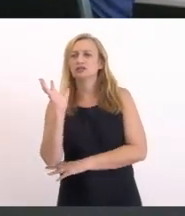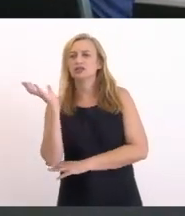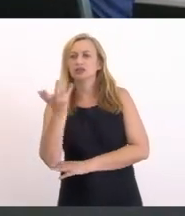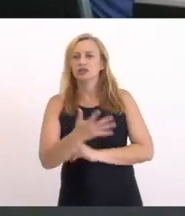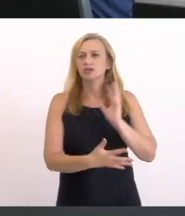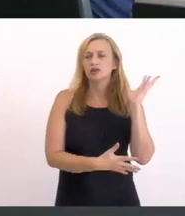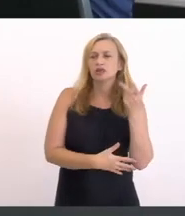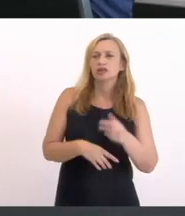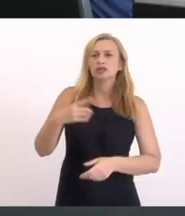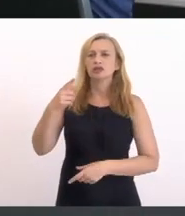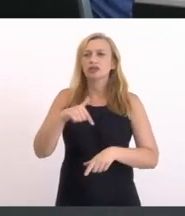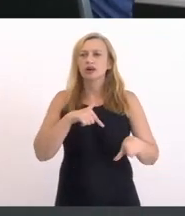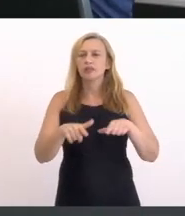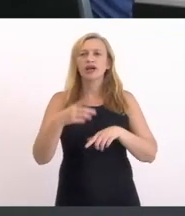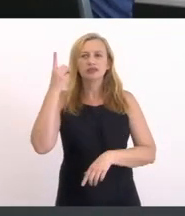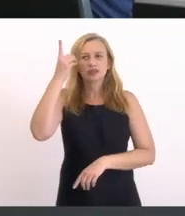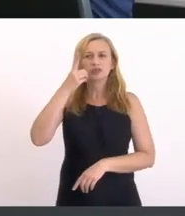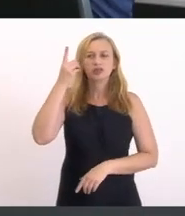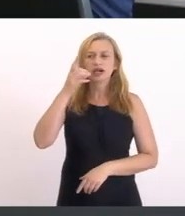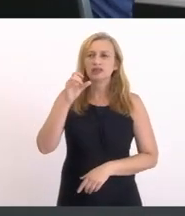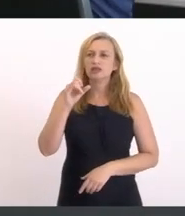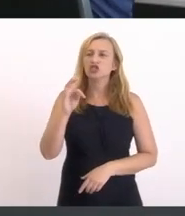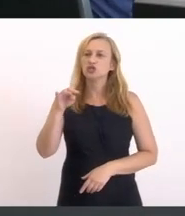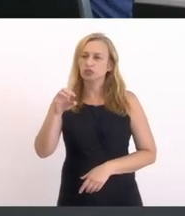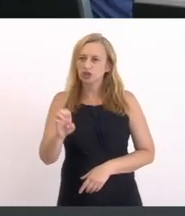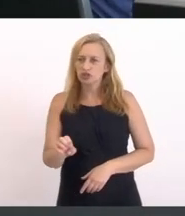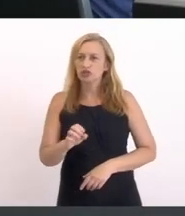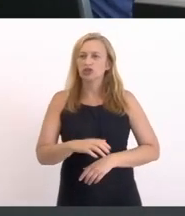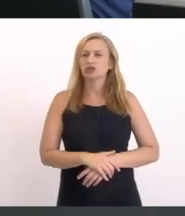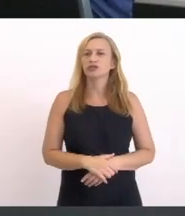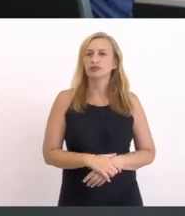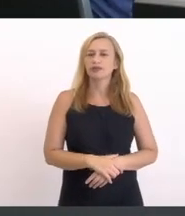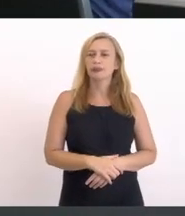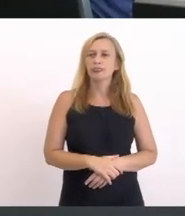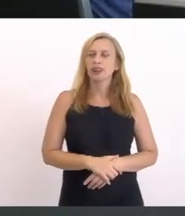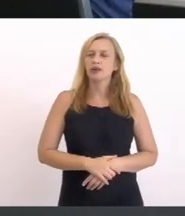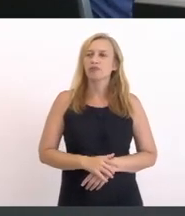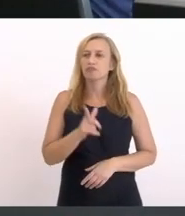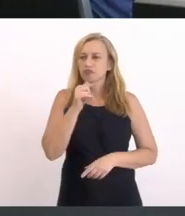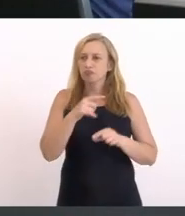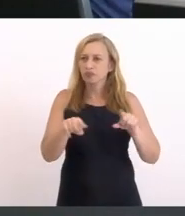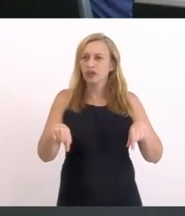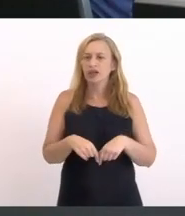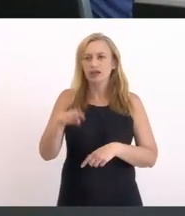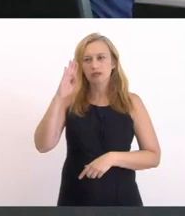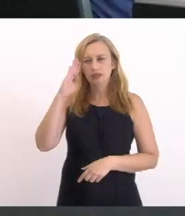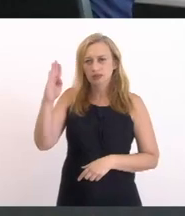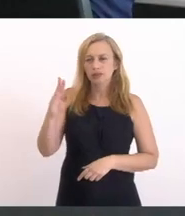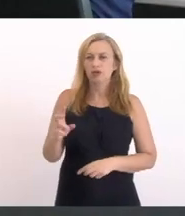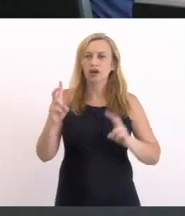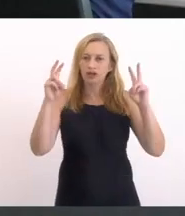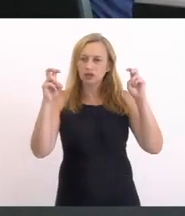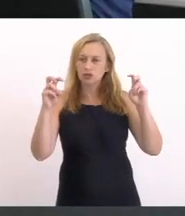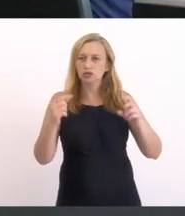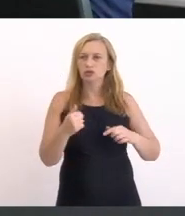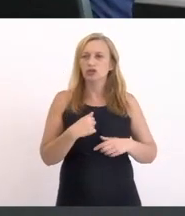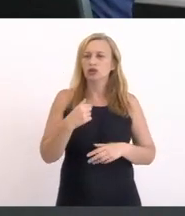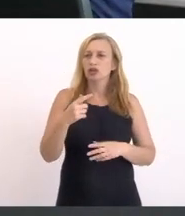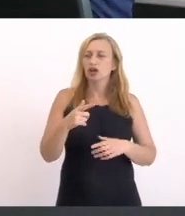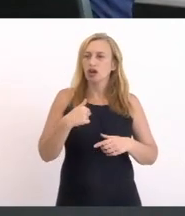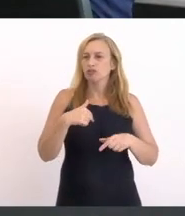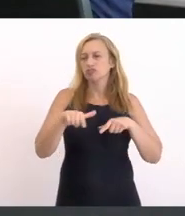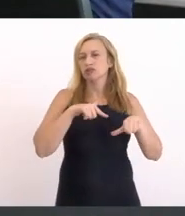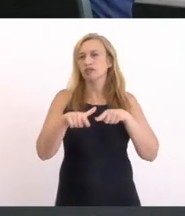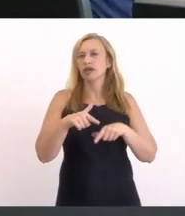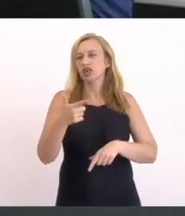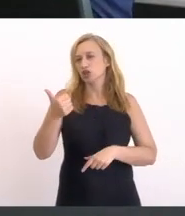Deputado Gustavo Smith Lagoas são minha especialidade Então eu queria pontuar Algumas coisas foram citadas Aqui eu trabalhei 12 anos Na